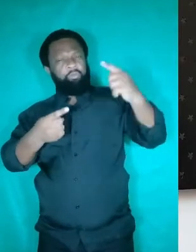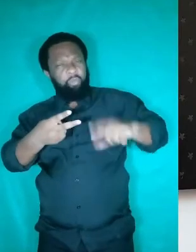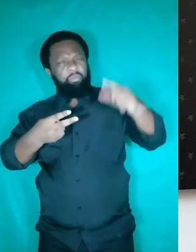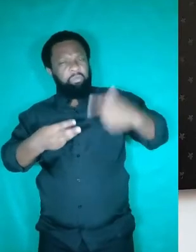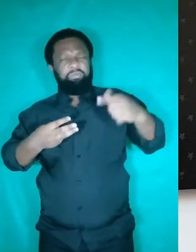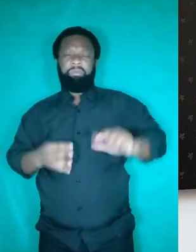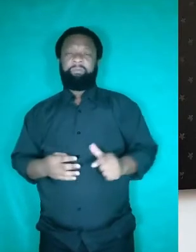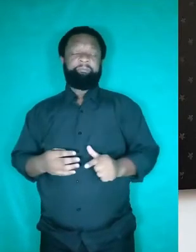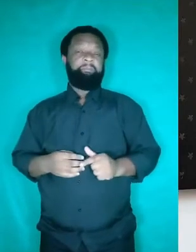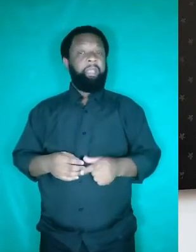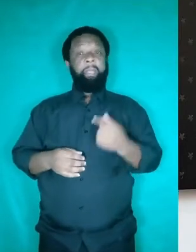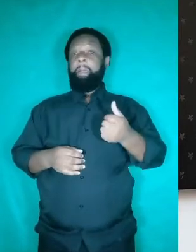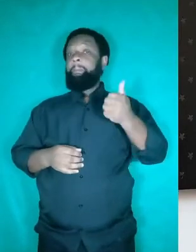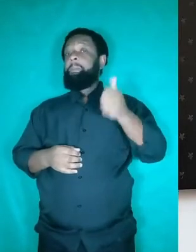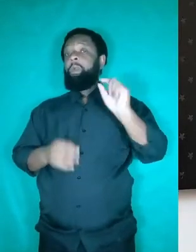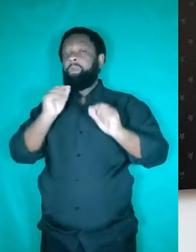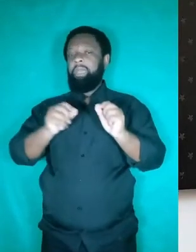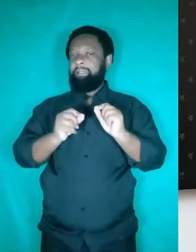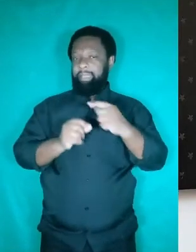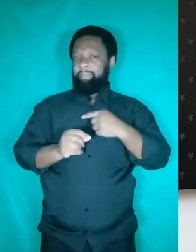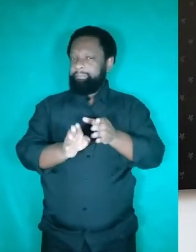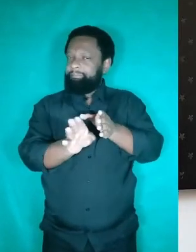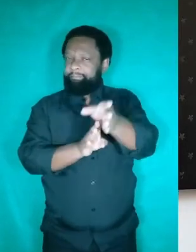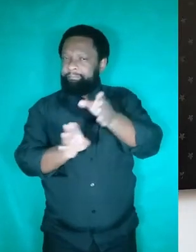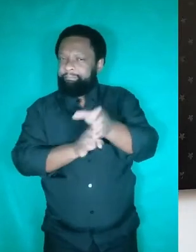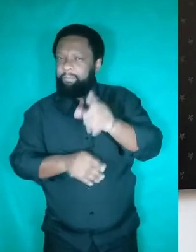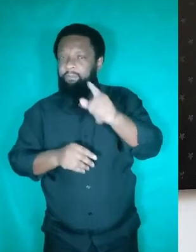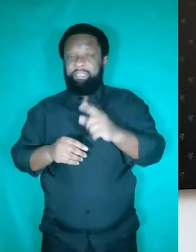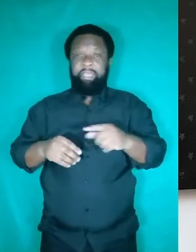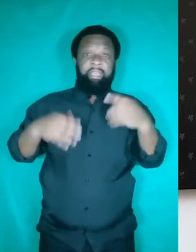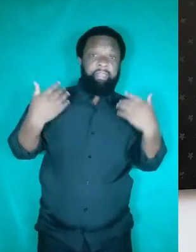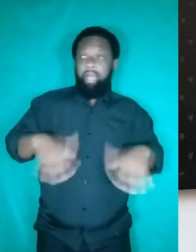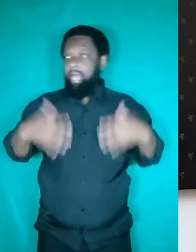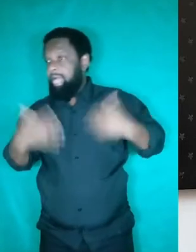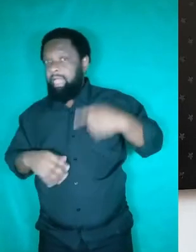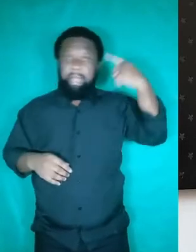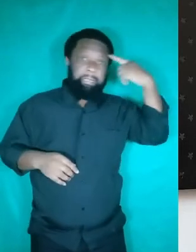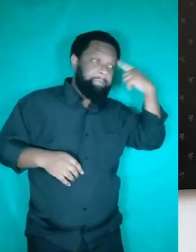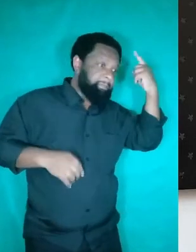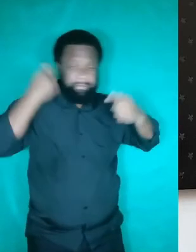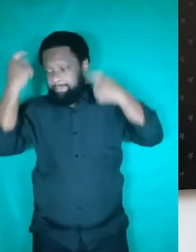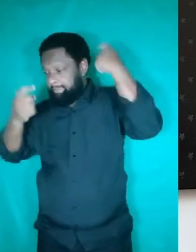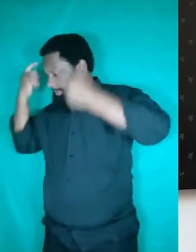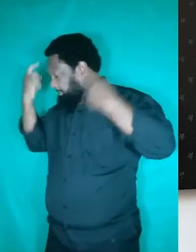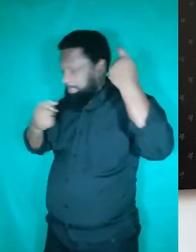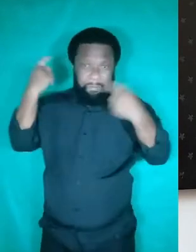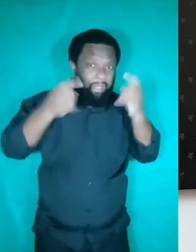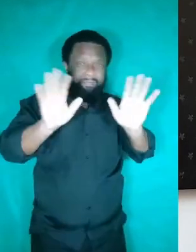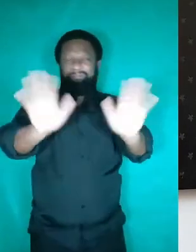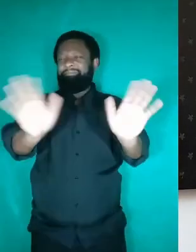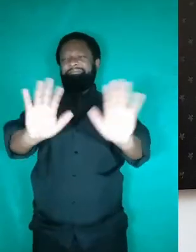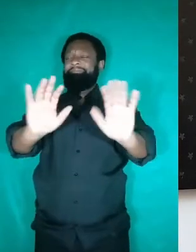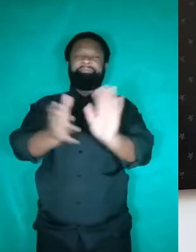Primeiro, eu já quero fazer uma observação para que você não entre na paranoia de ficar muito preocupado com a repetição,